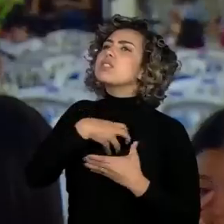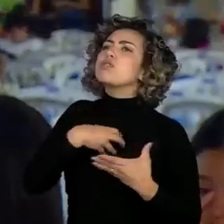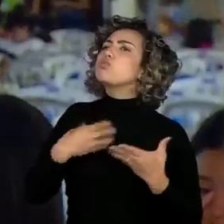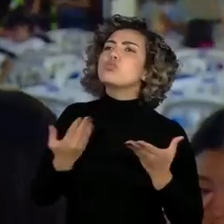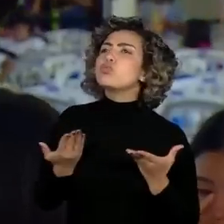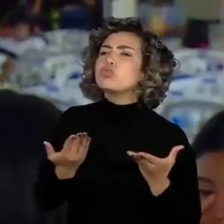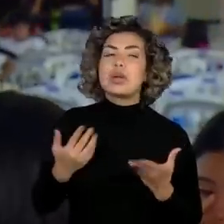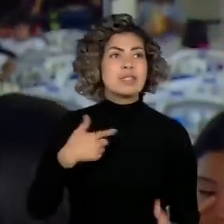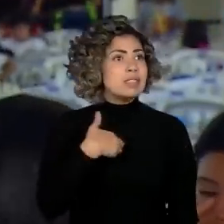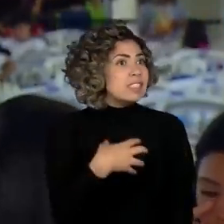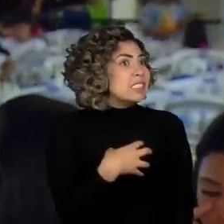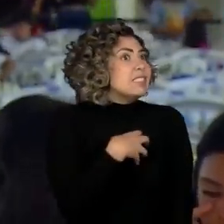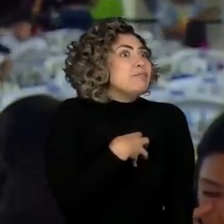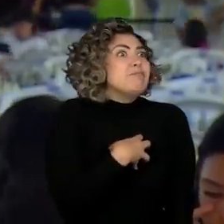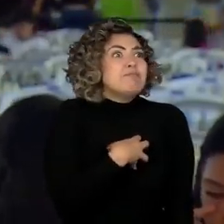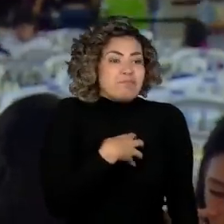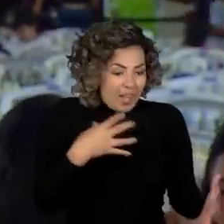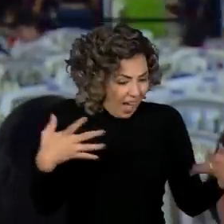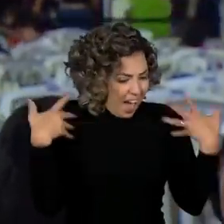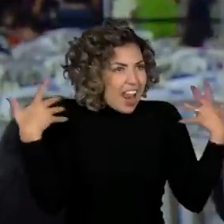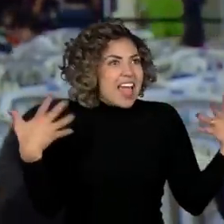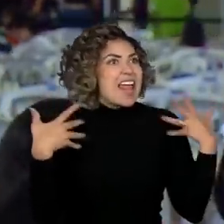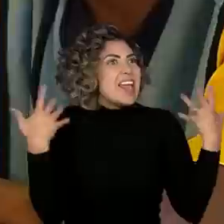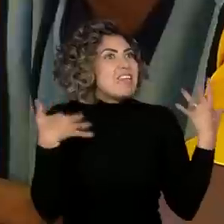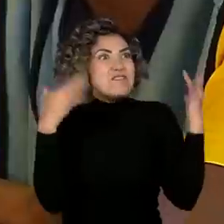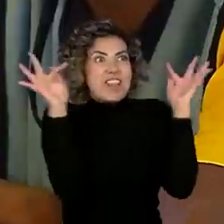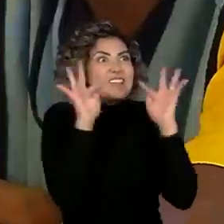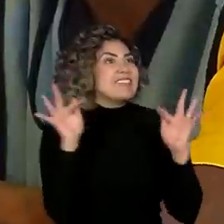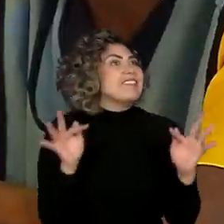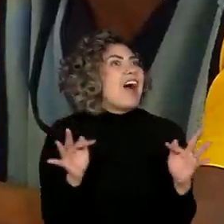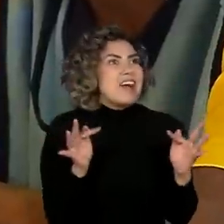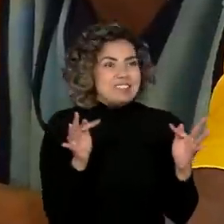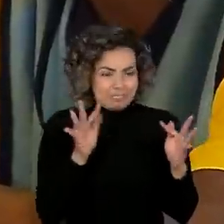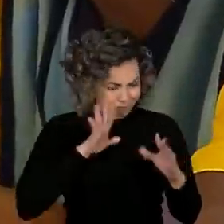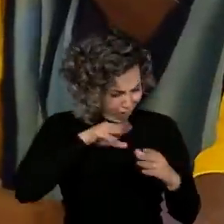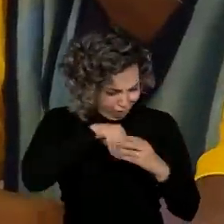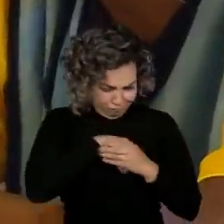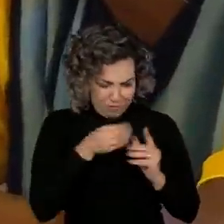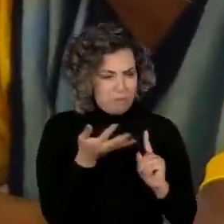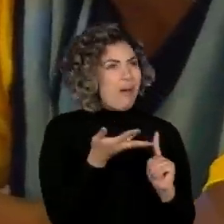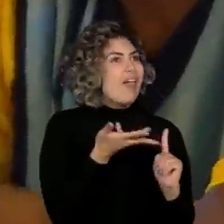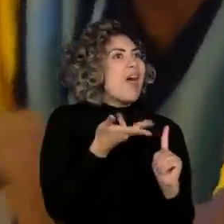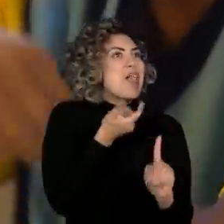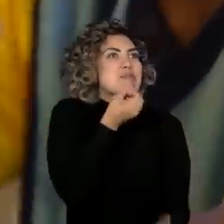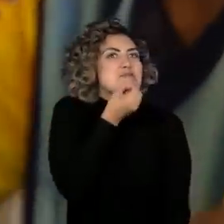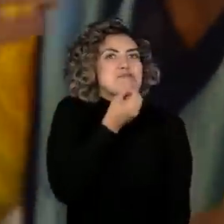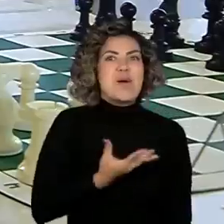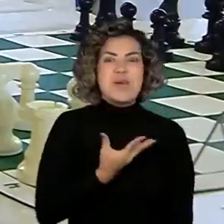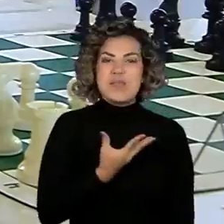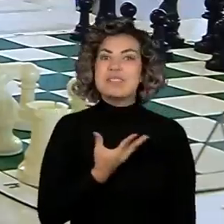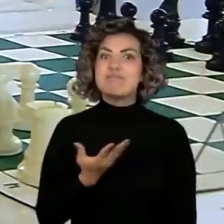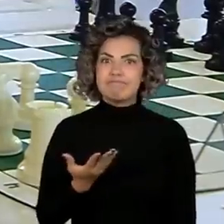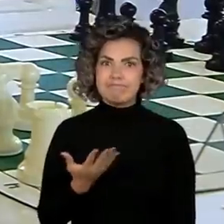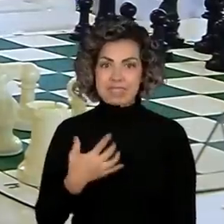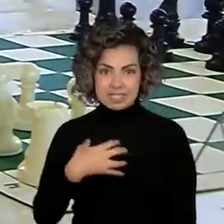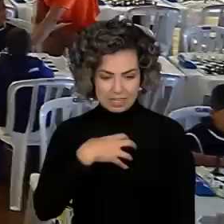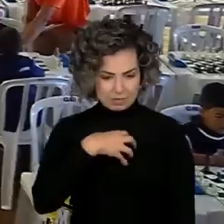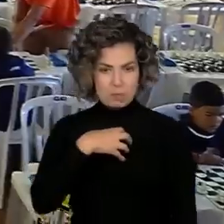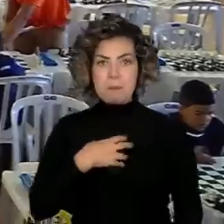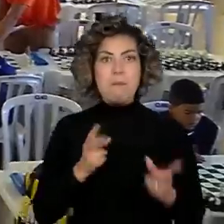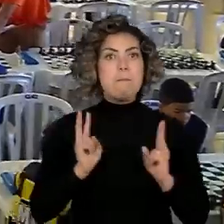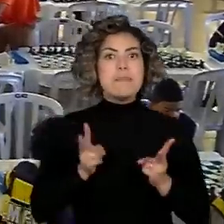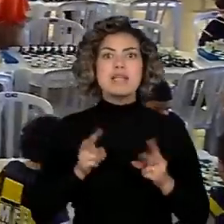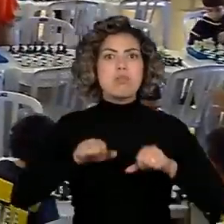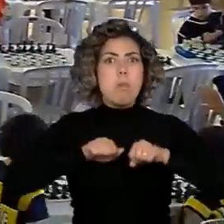Muita alegria, felicidade e tudo que é de bom, né? E são esses mesmos sentimentos que se refletem nos